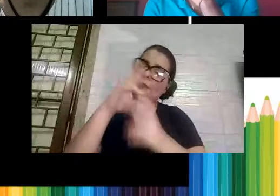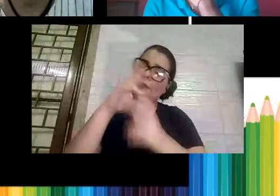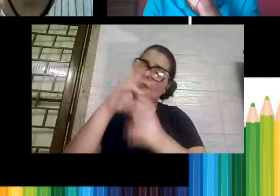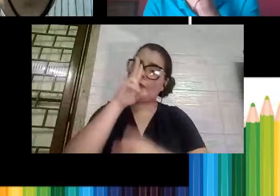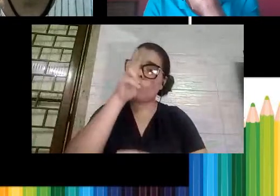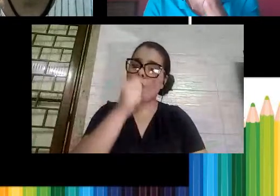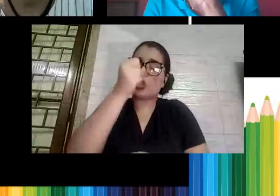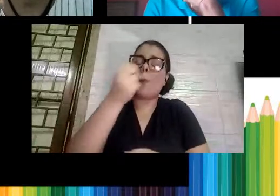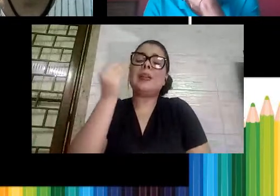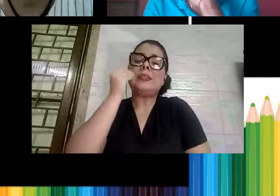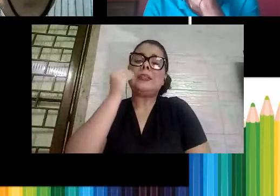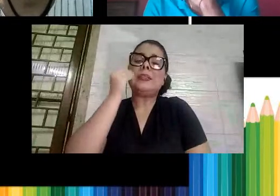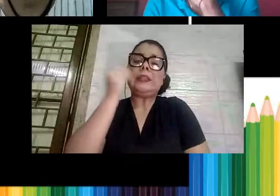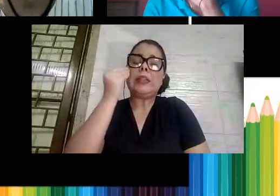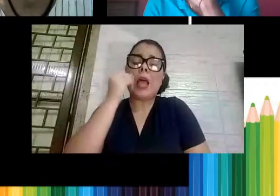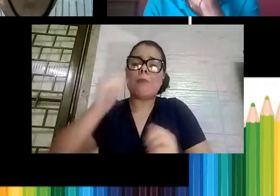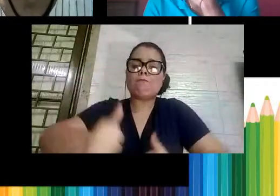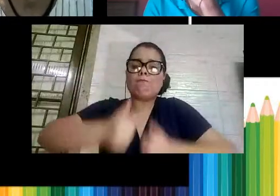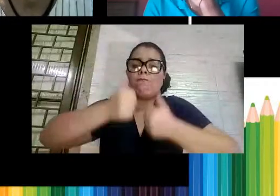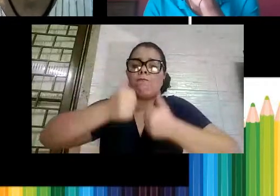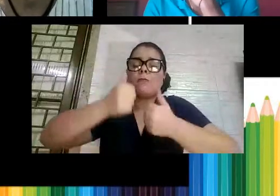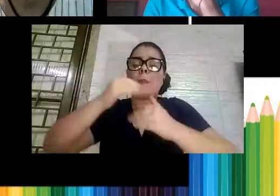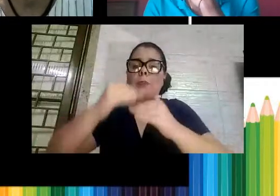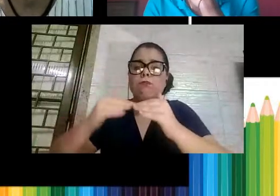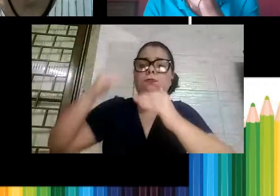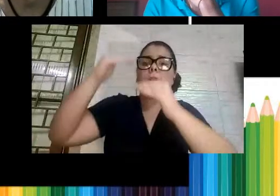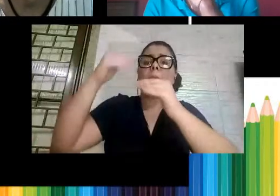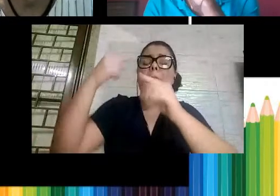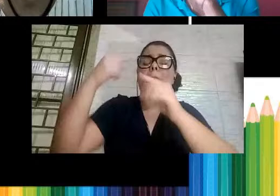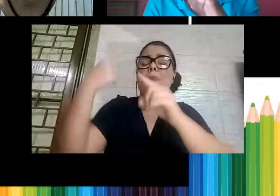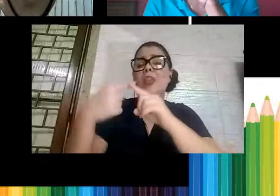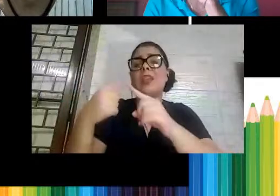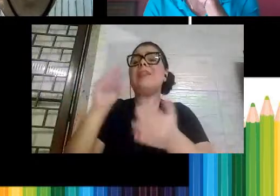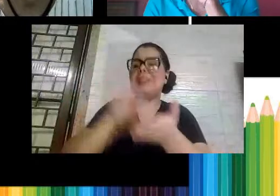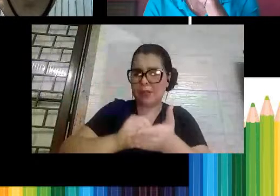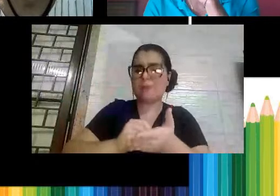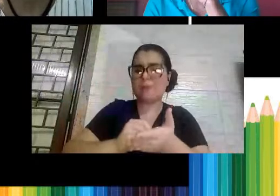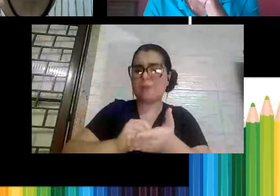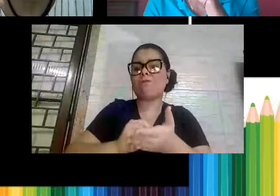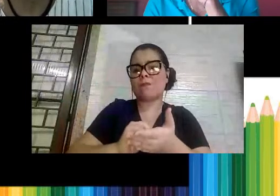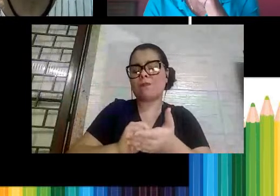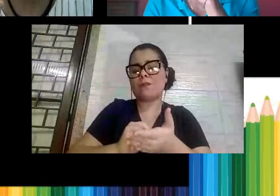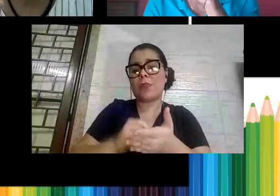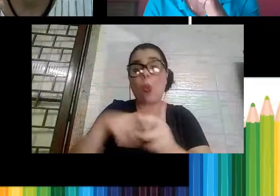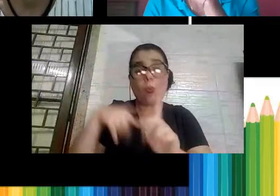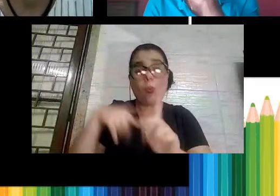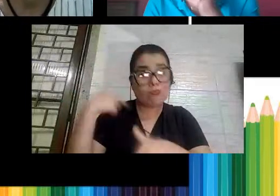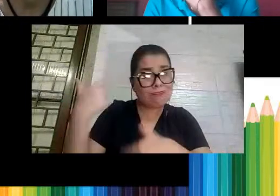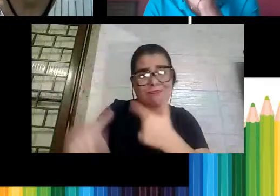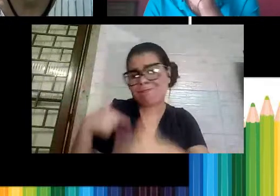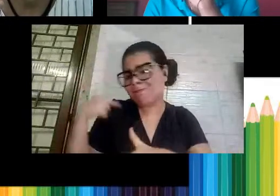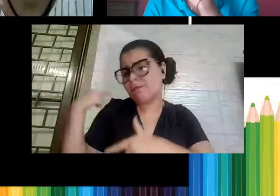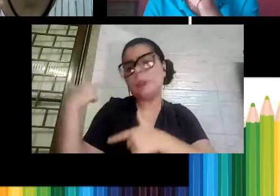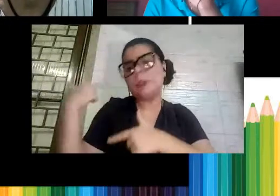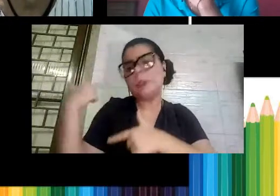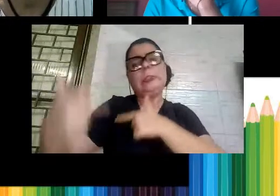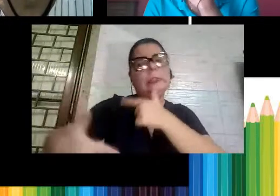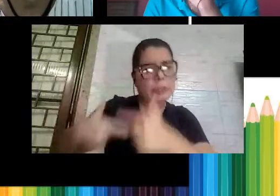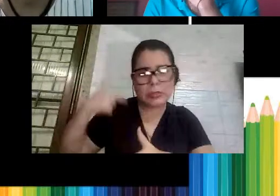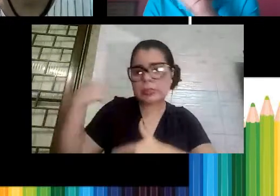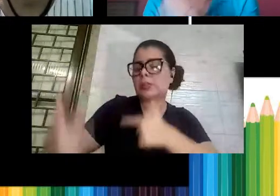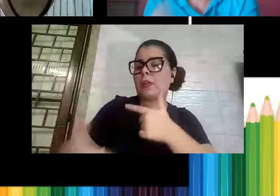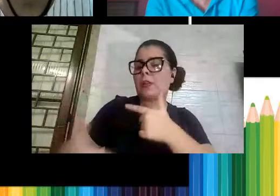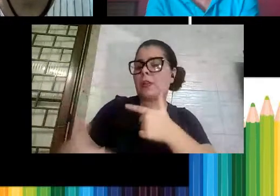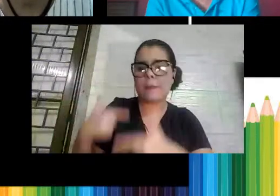reerguir essa lacuna que vai ficar, porque o trabalho é muito grande, professor, são muitas